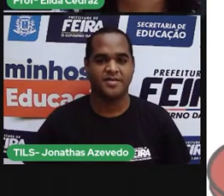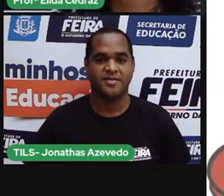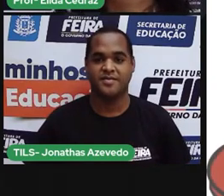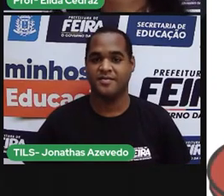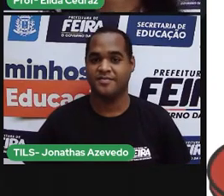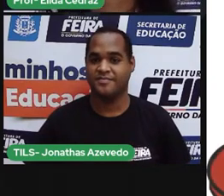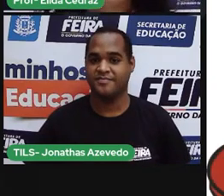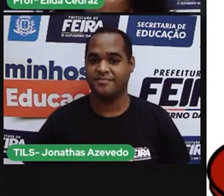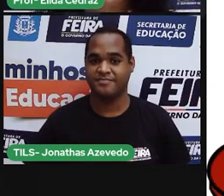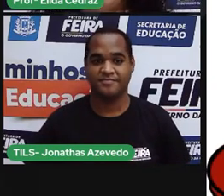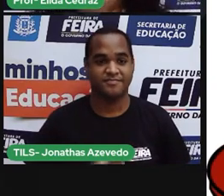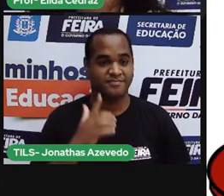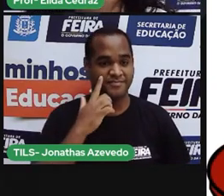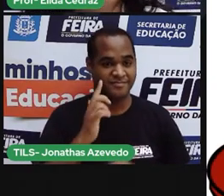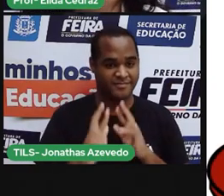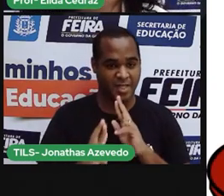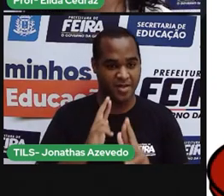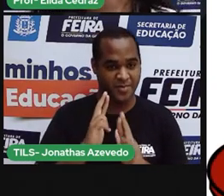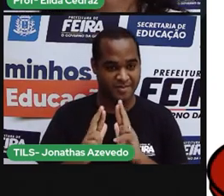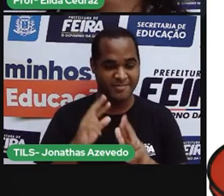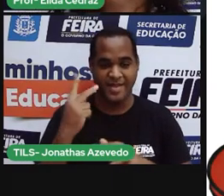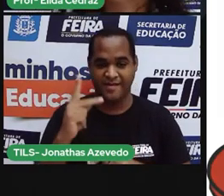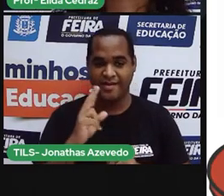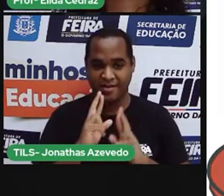De olho na atividade.